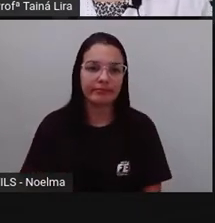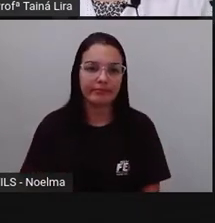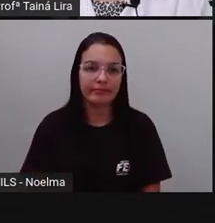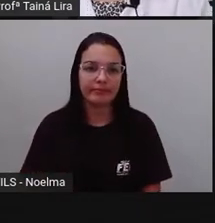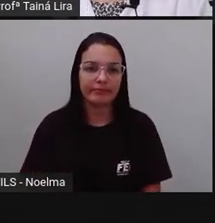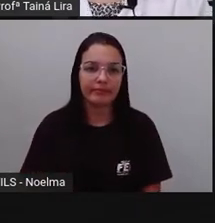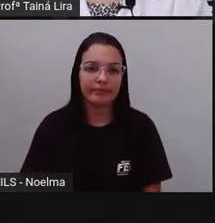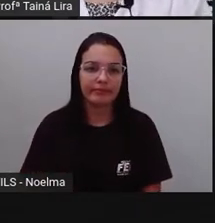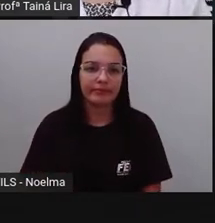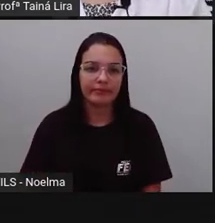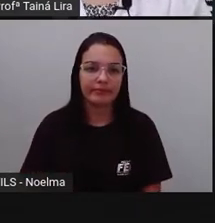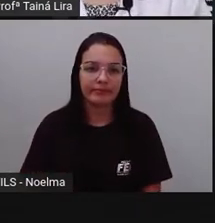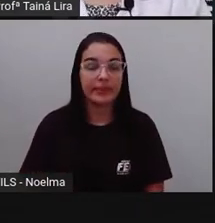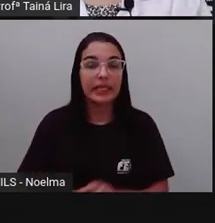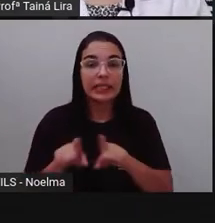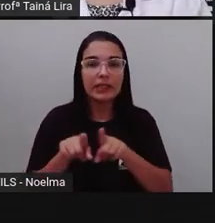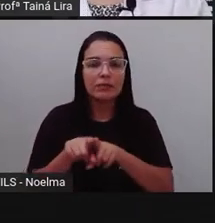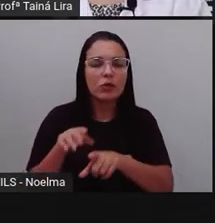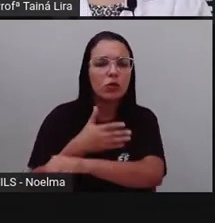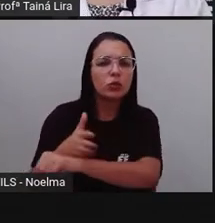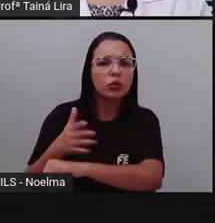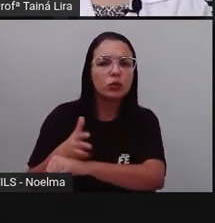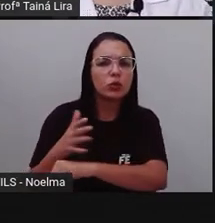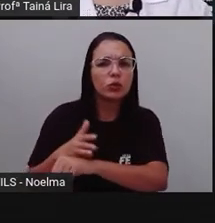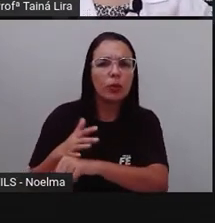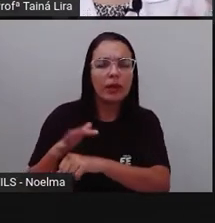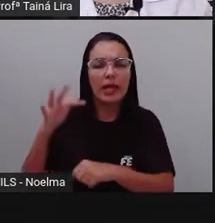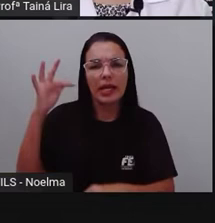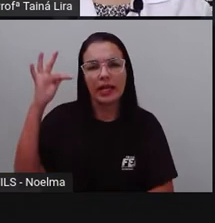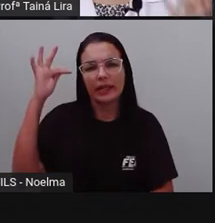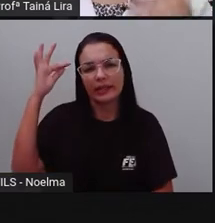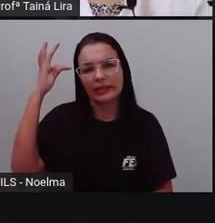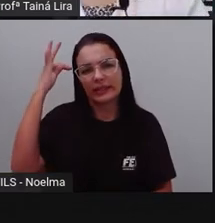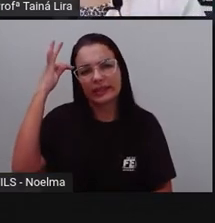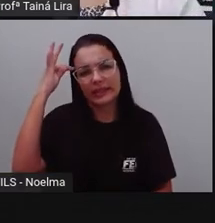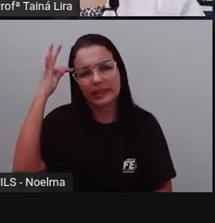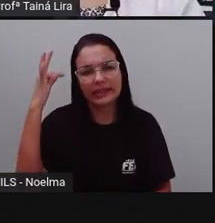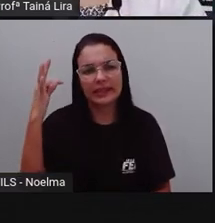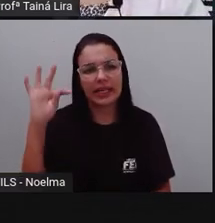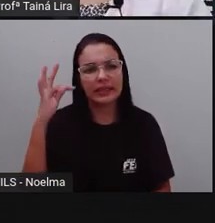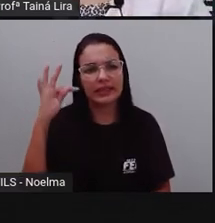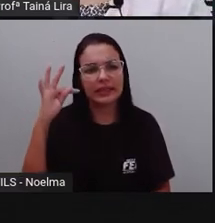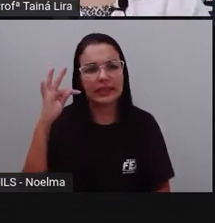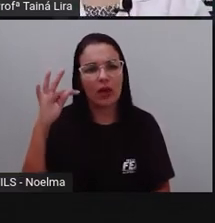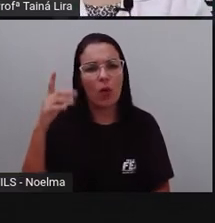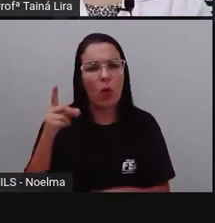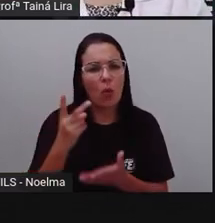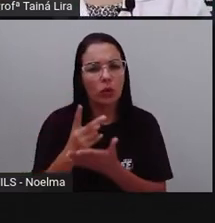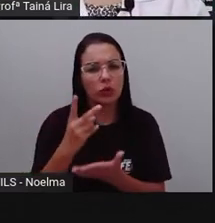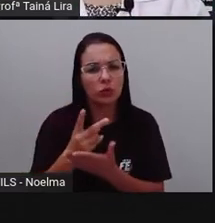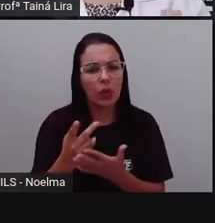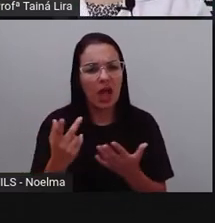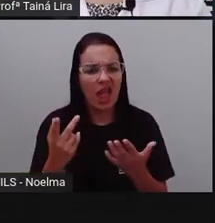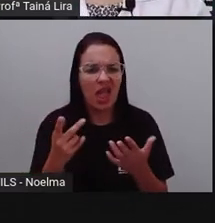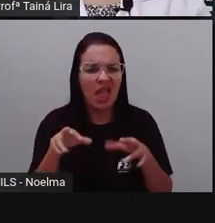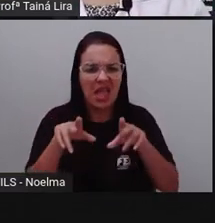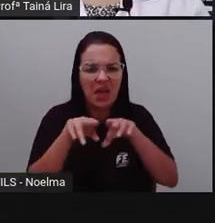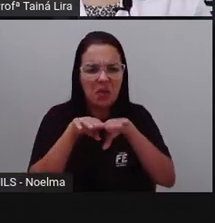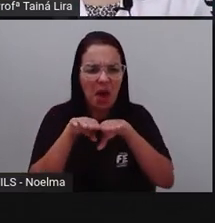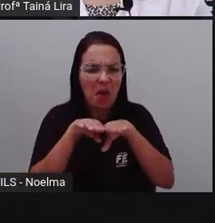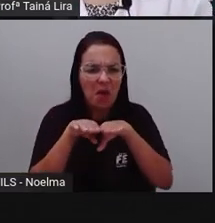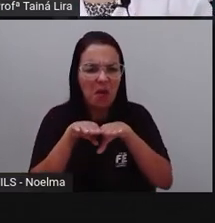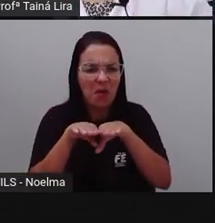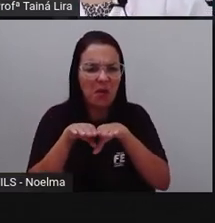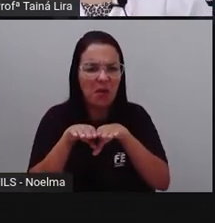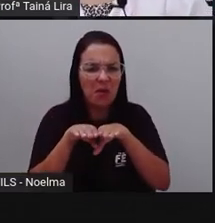Os costumes e tradições desses lugares são semelhantes ou diferentes? Então, os costumes e tradições